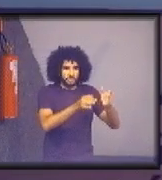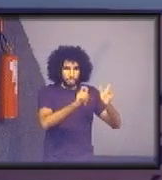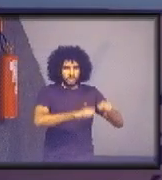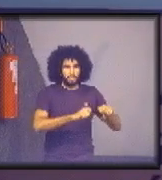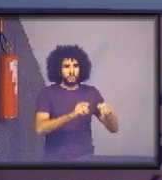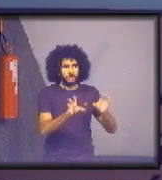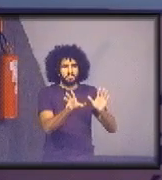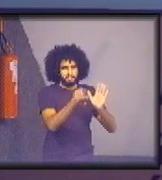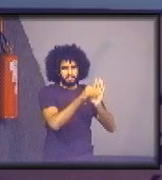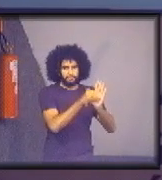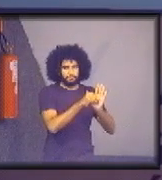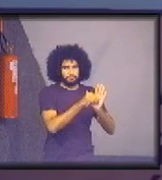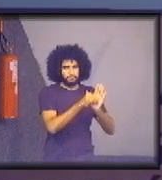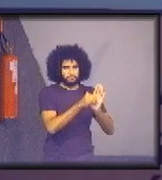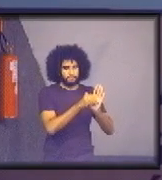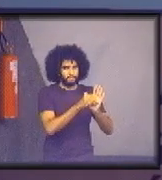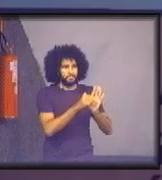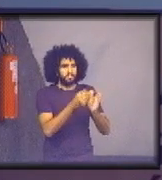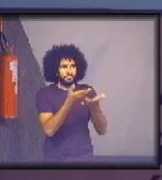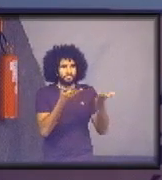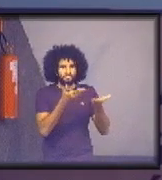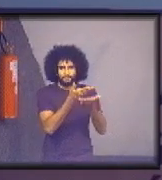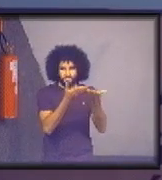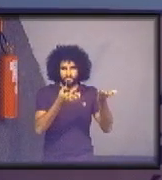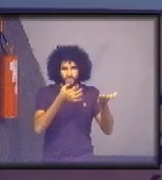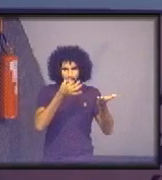importante. A gente agradece a sugestão.